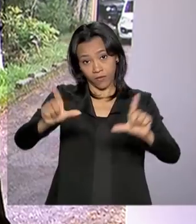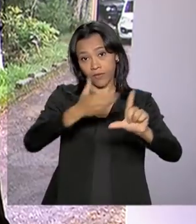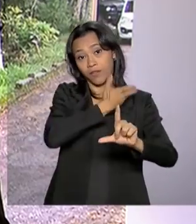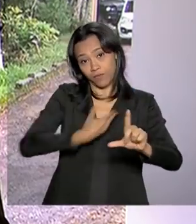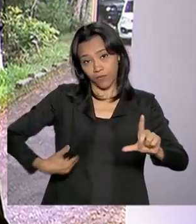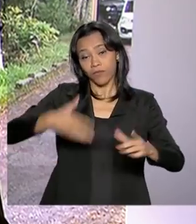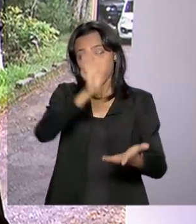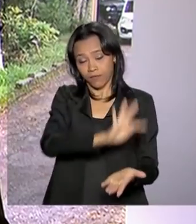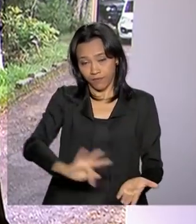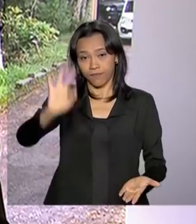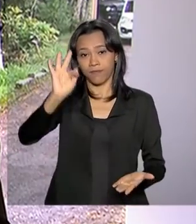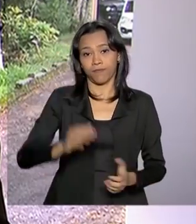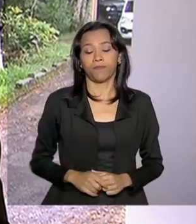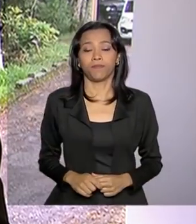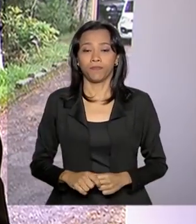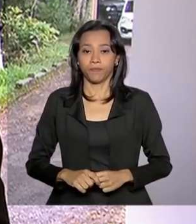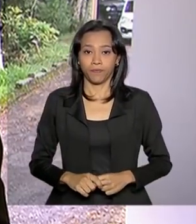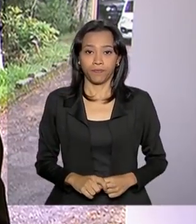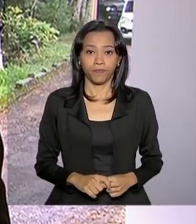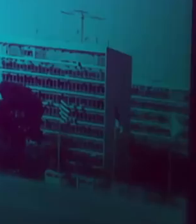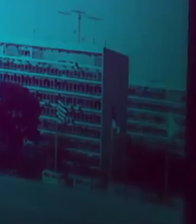a televisão do governo federal.